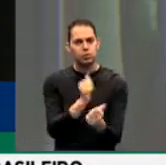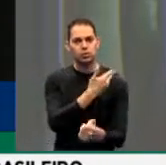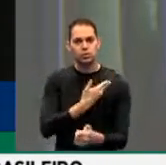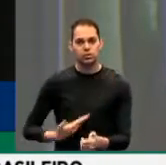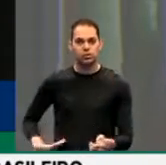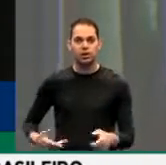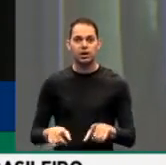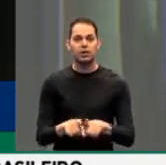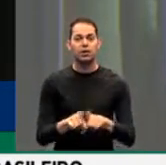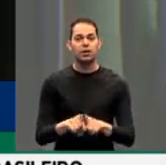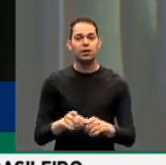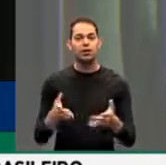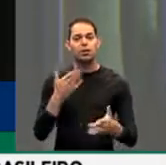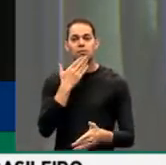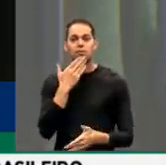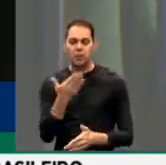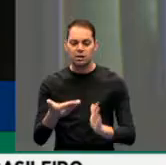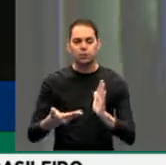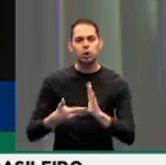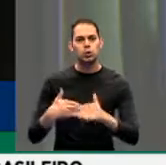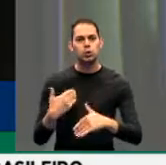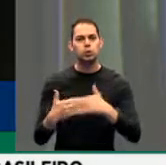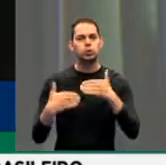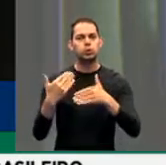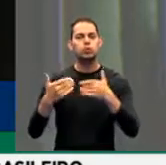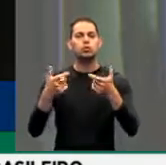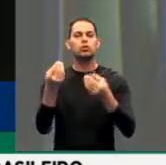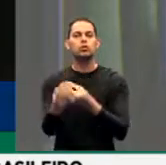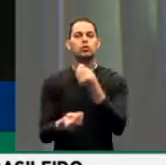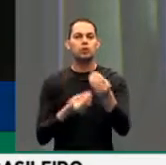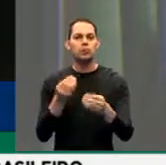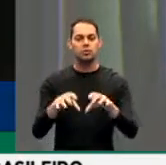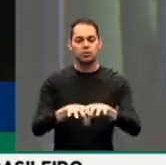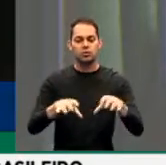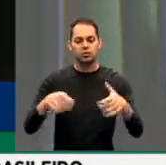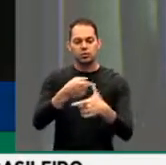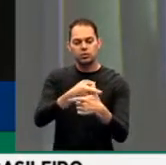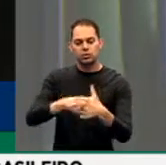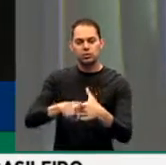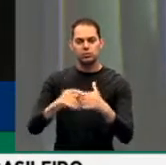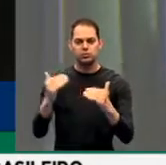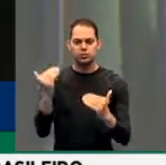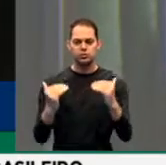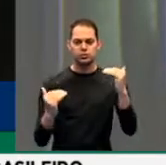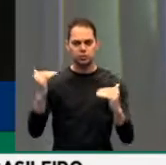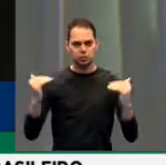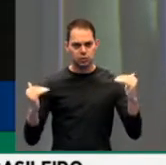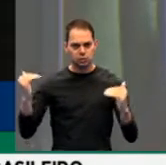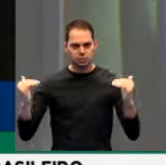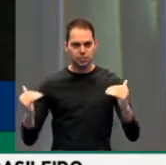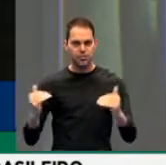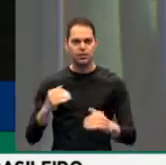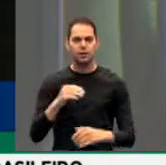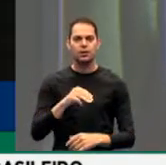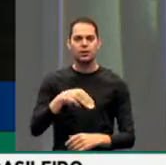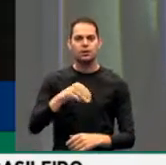peço para essa casa avançar um pouco mais. Eu digo onde, na divisão equitativa, deputado Mauro Nazif,